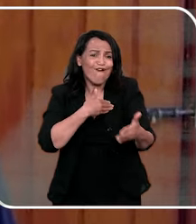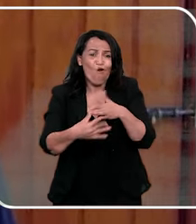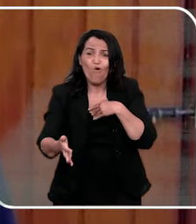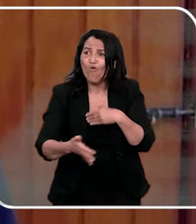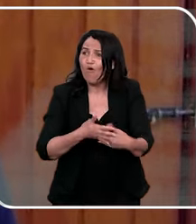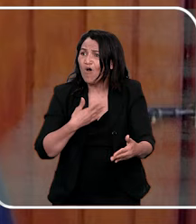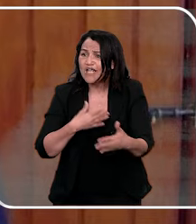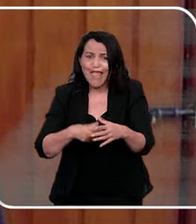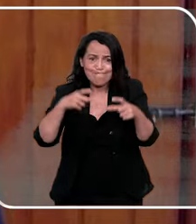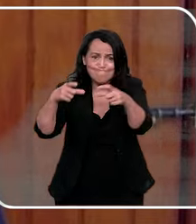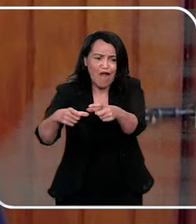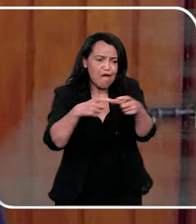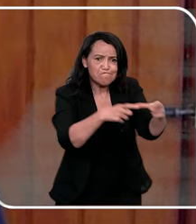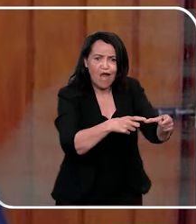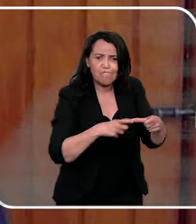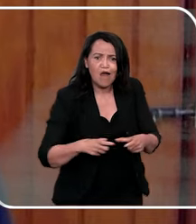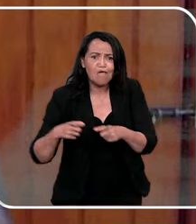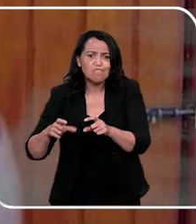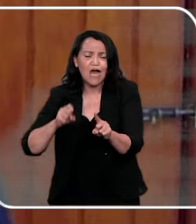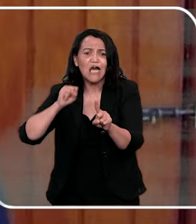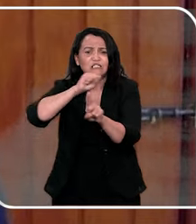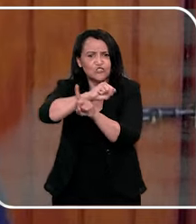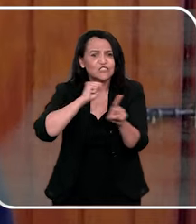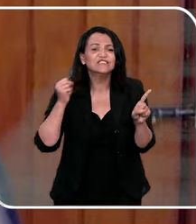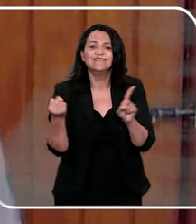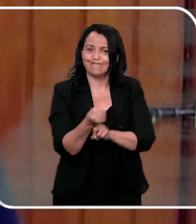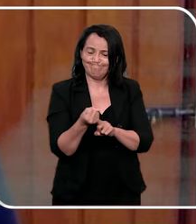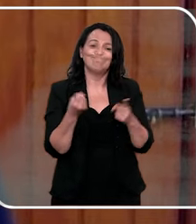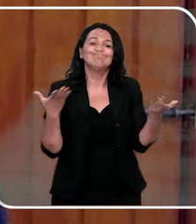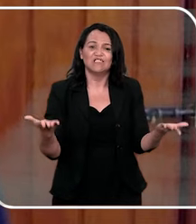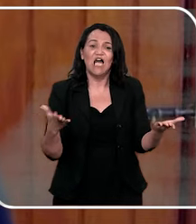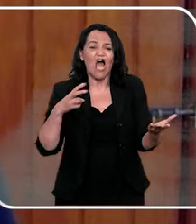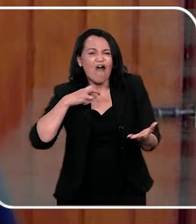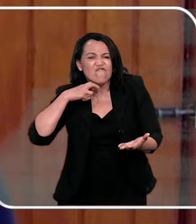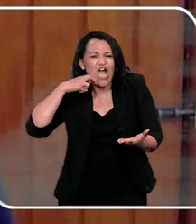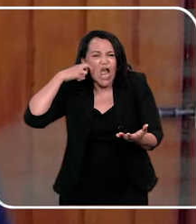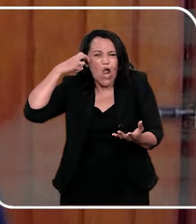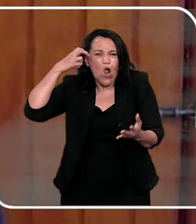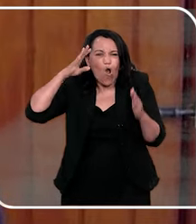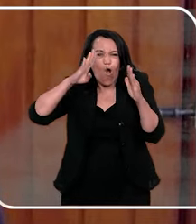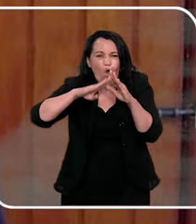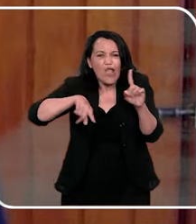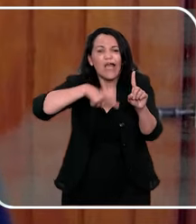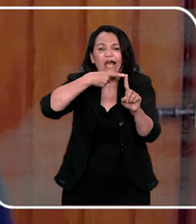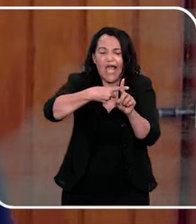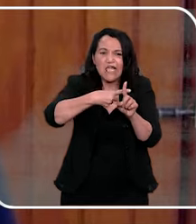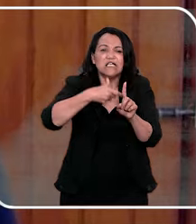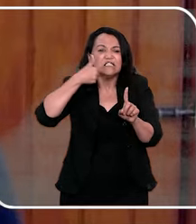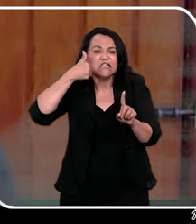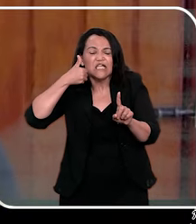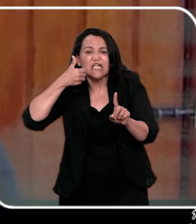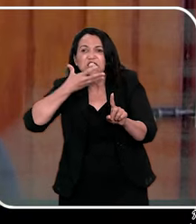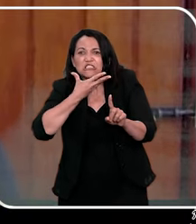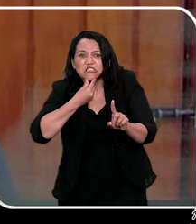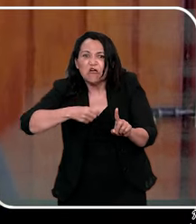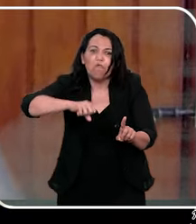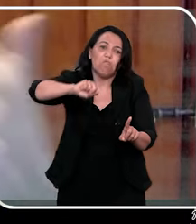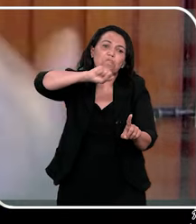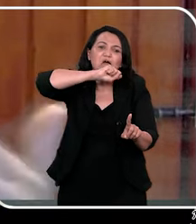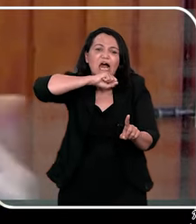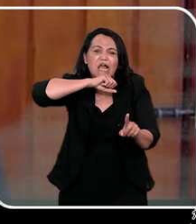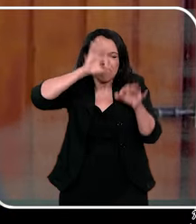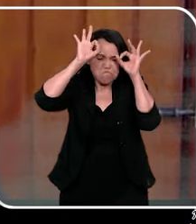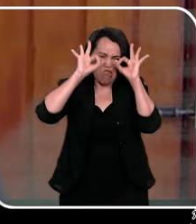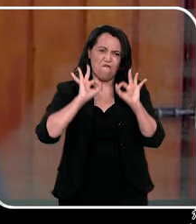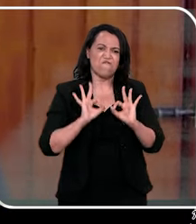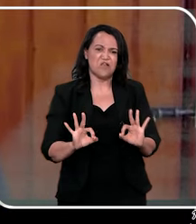família, em qualquer classe social, a vergonha, de você ter o seu marido perfeito, frequentar a igreja com você, a vergonha, de você ter o